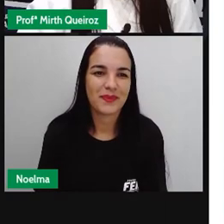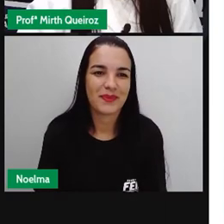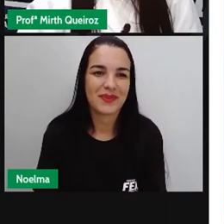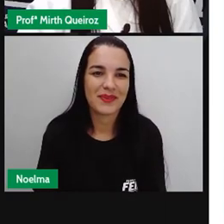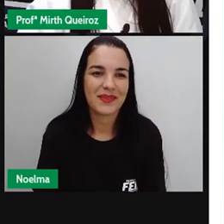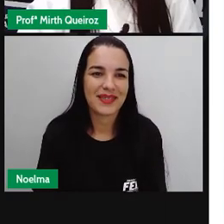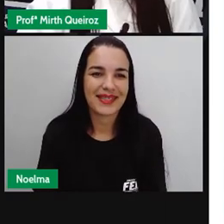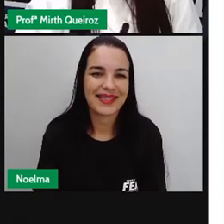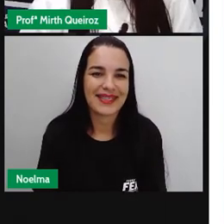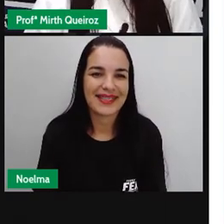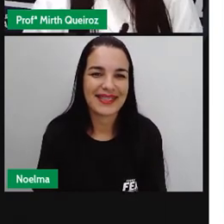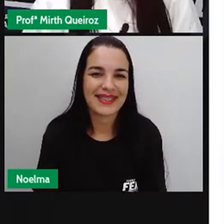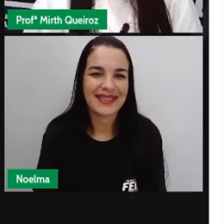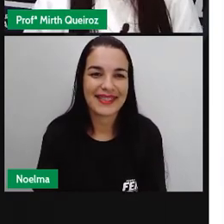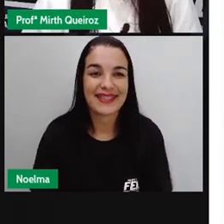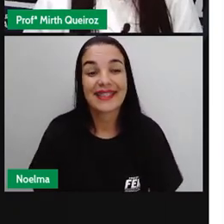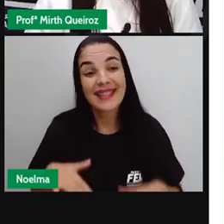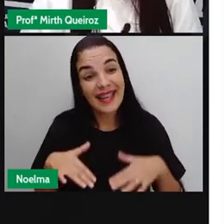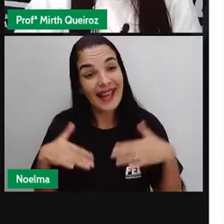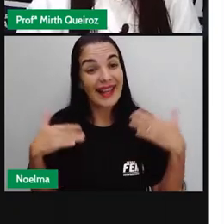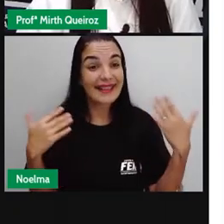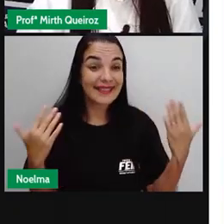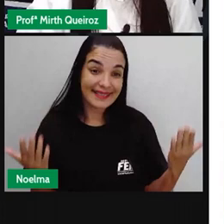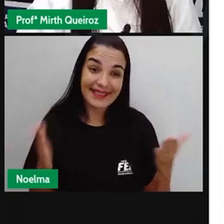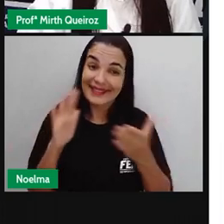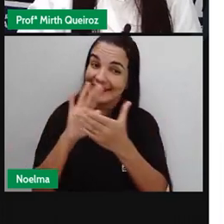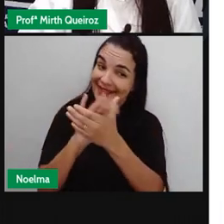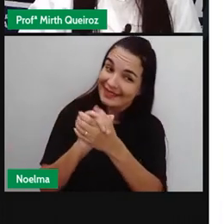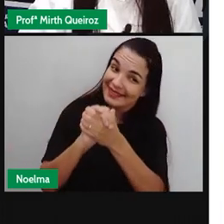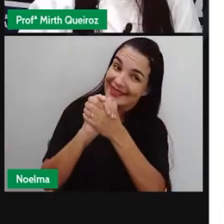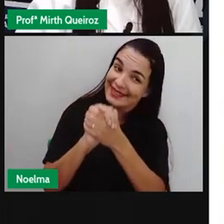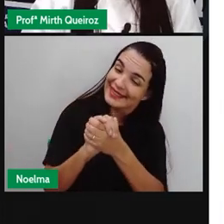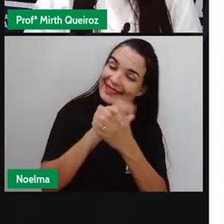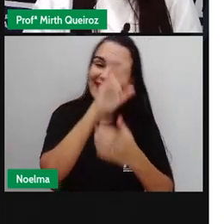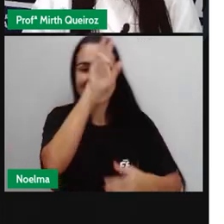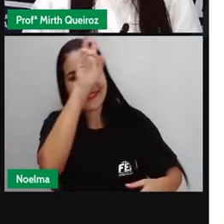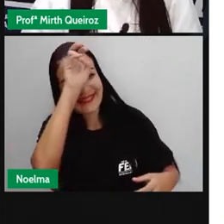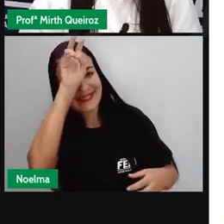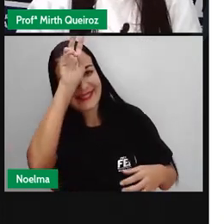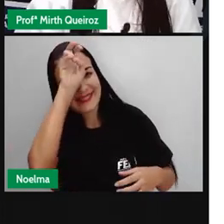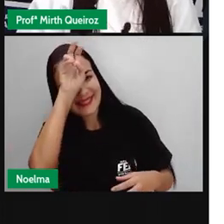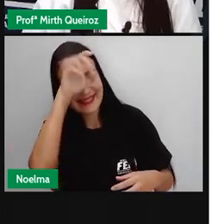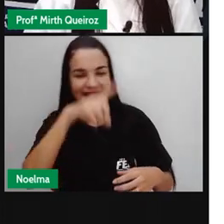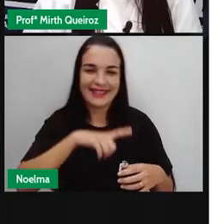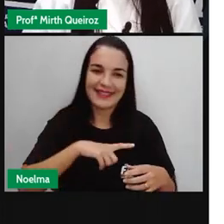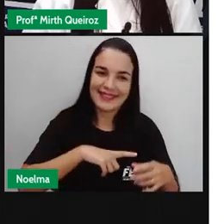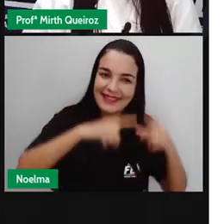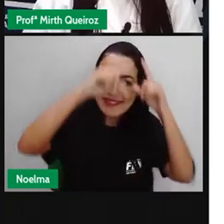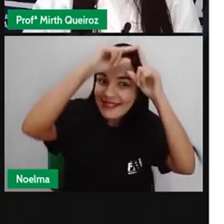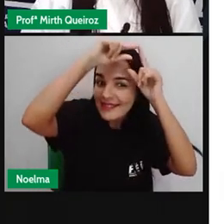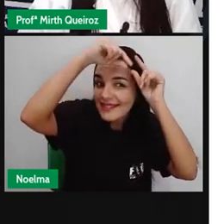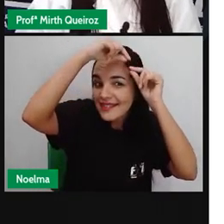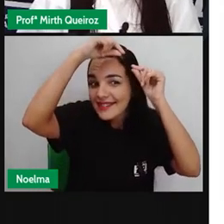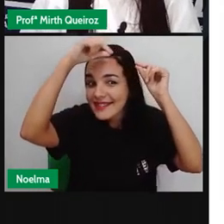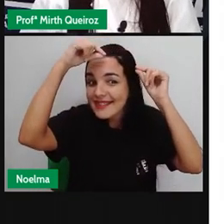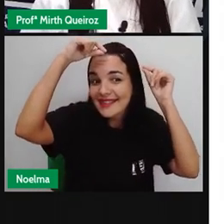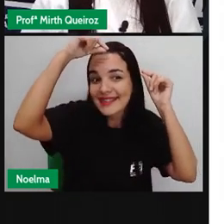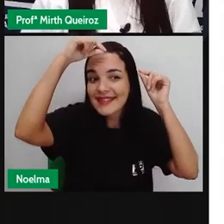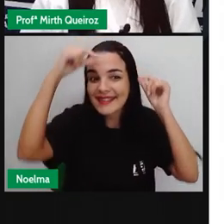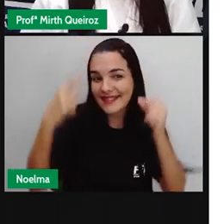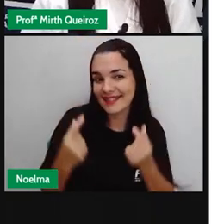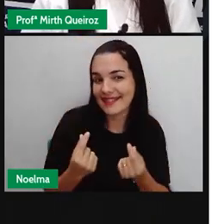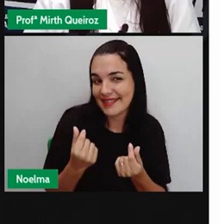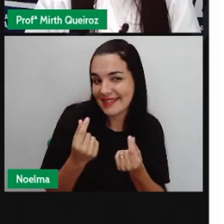Tchau! quer casar com dona Baratinha, que tem fita no cabelo e